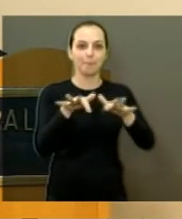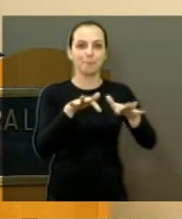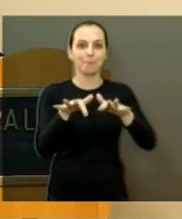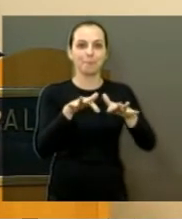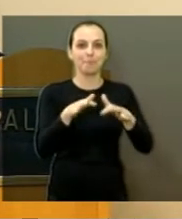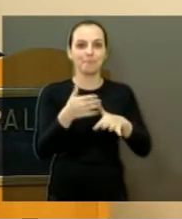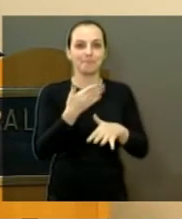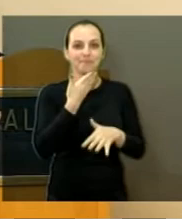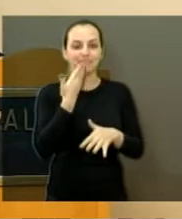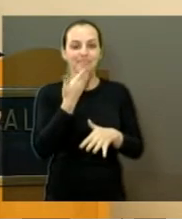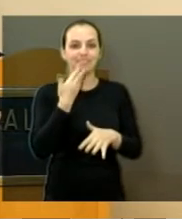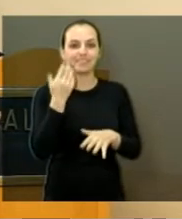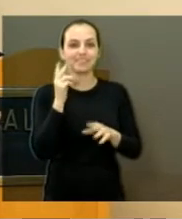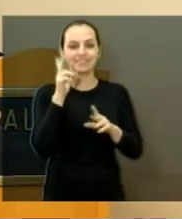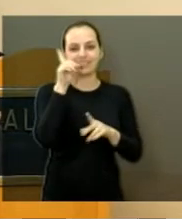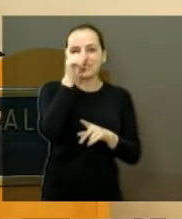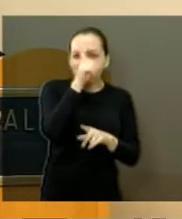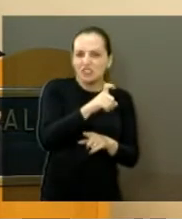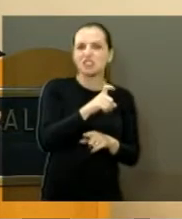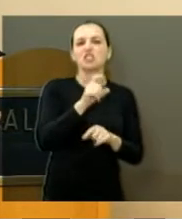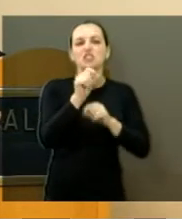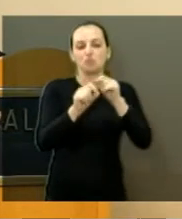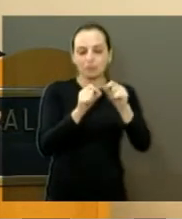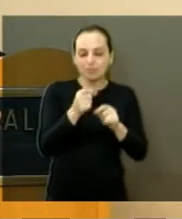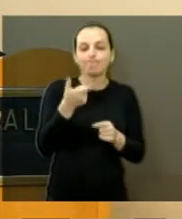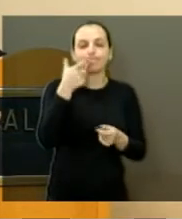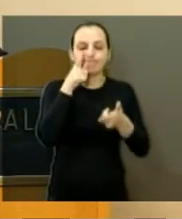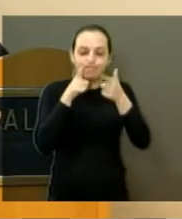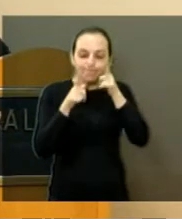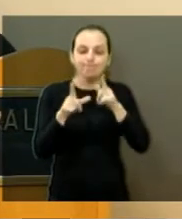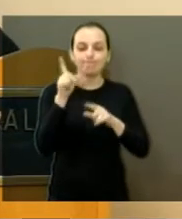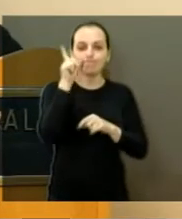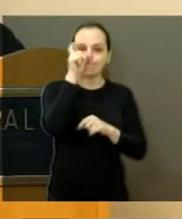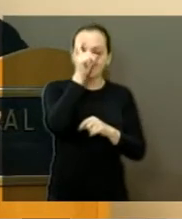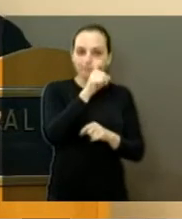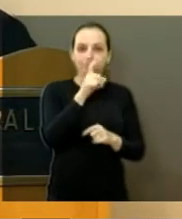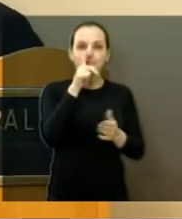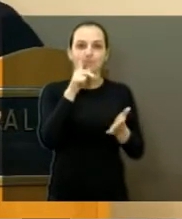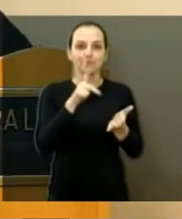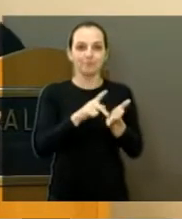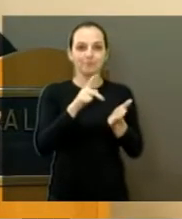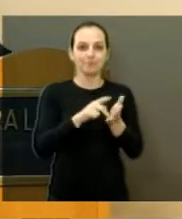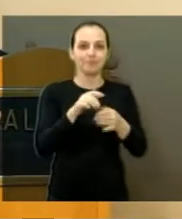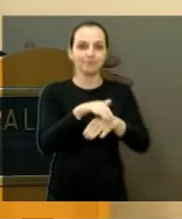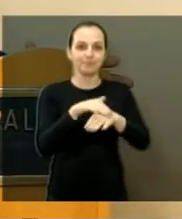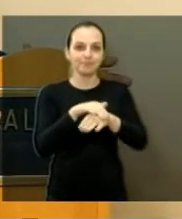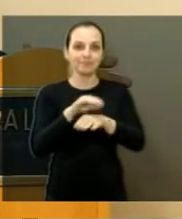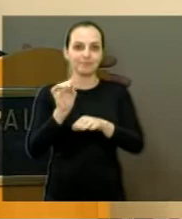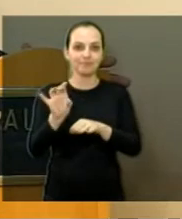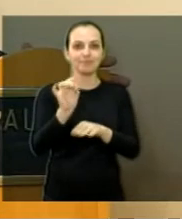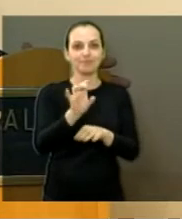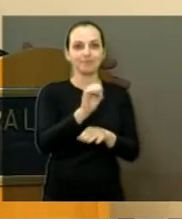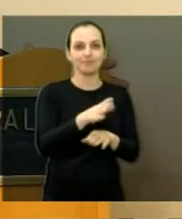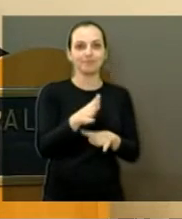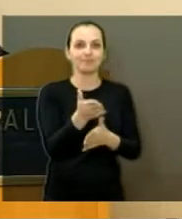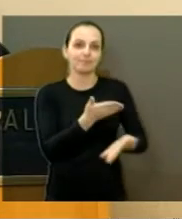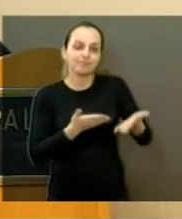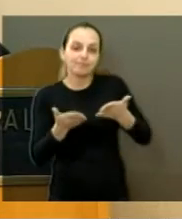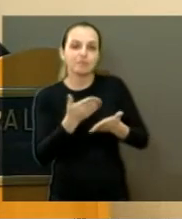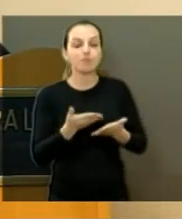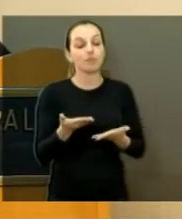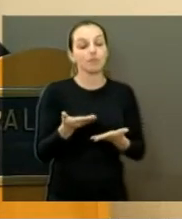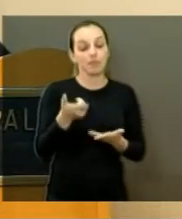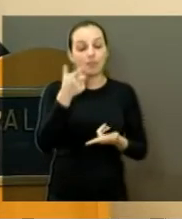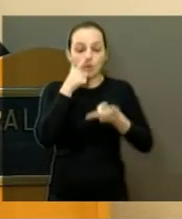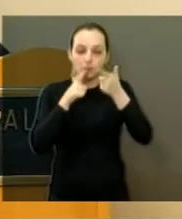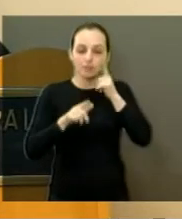ganhar essa reabilitação do Rio. Foi uma demanda muito grande. Teve de conversar com um por um. Você sabe que mobilizar, porque ganhar não é fácil. Nunca,